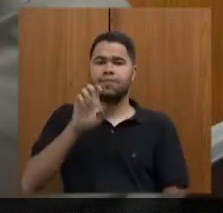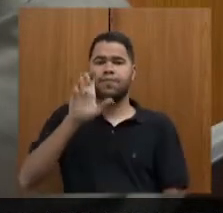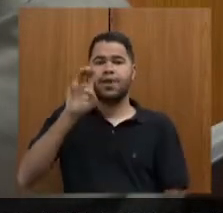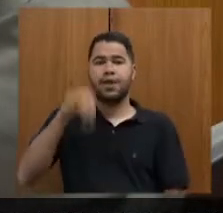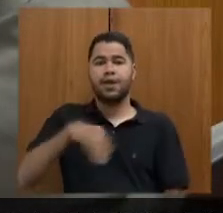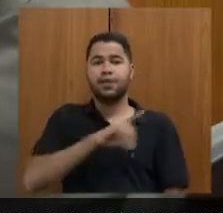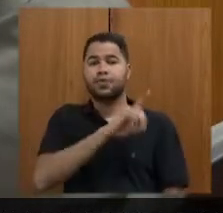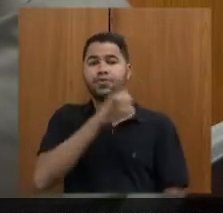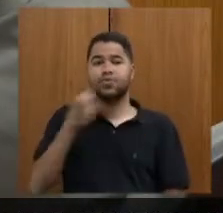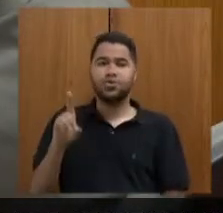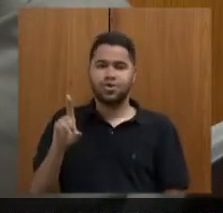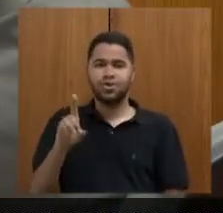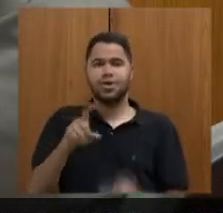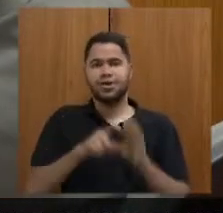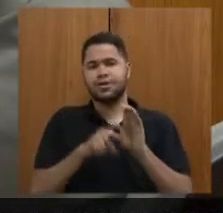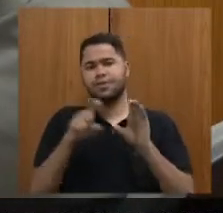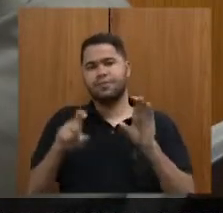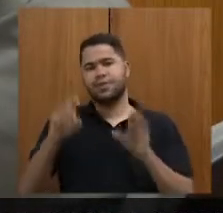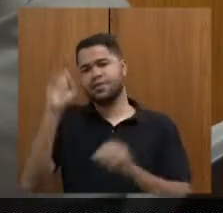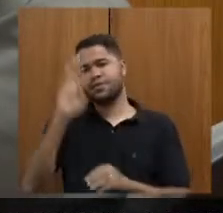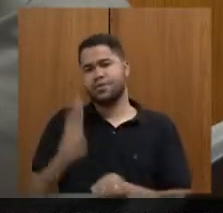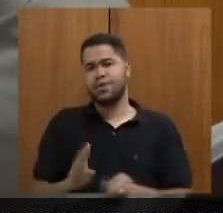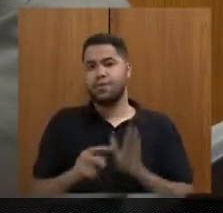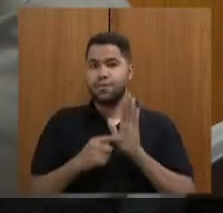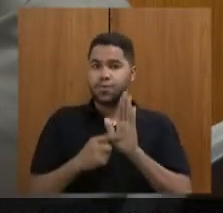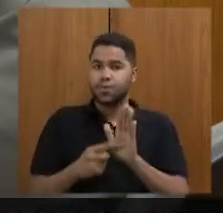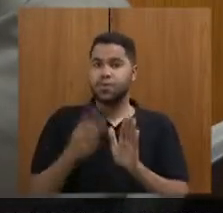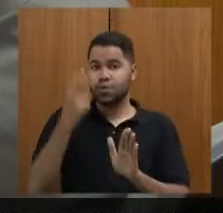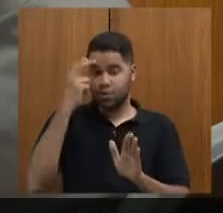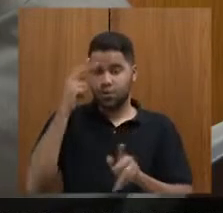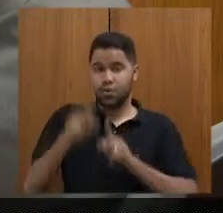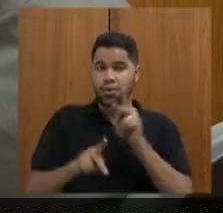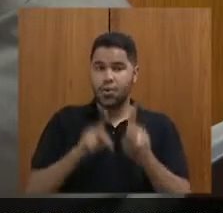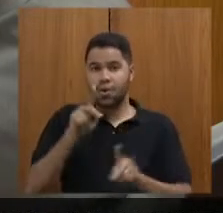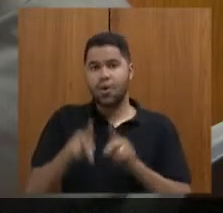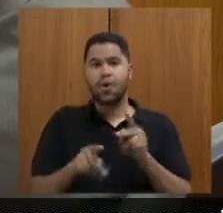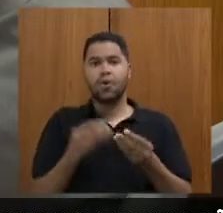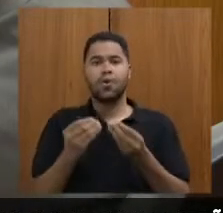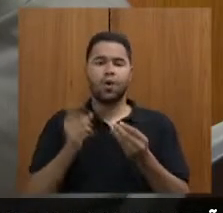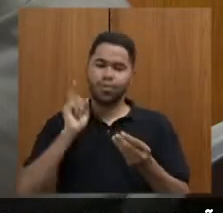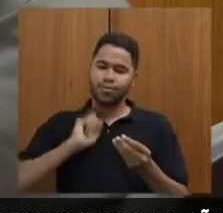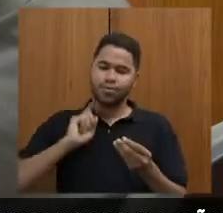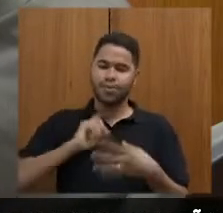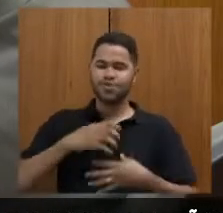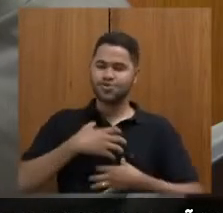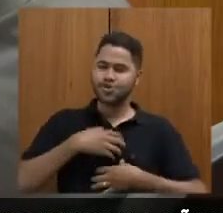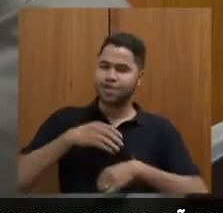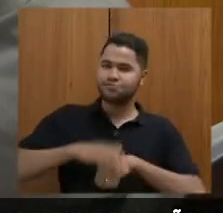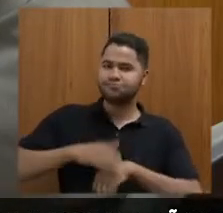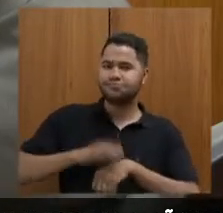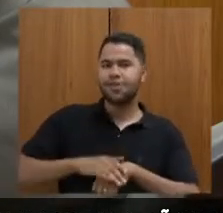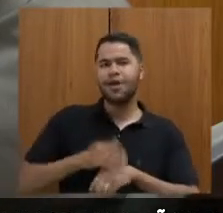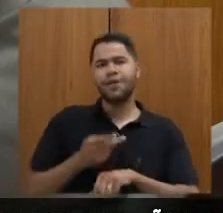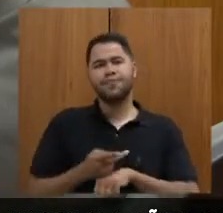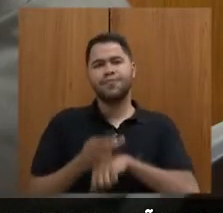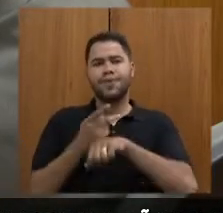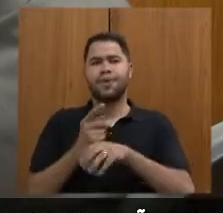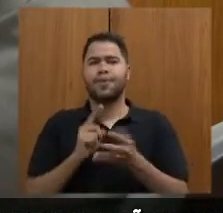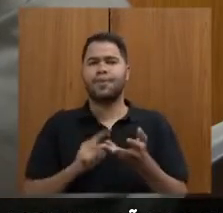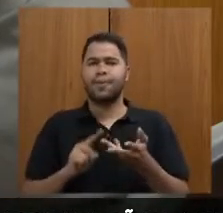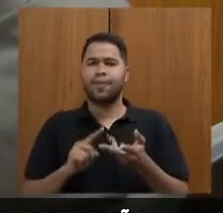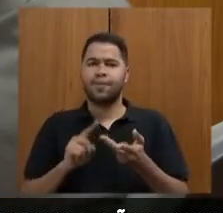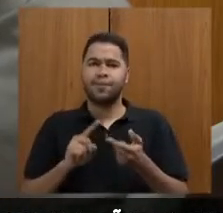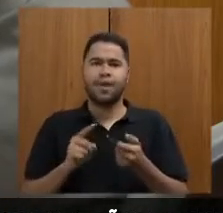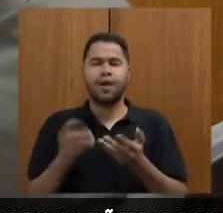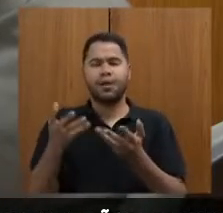Então, mostrar a cultura popular, mostrar o que nós temos, a mineridade, essa forma de receber com os prêmios que nós já recebemos como o lugar